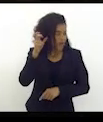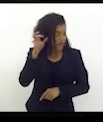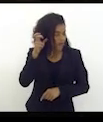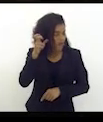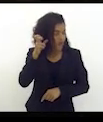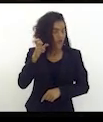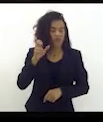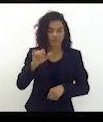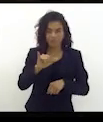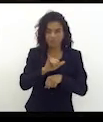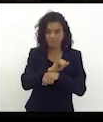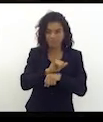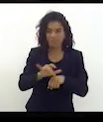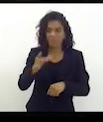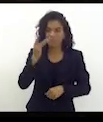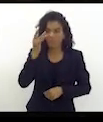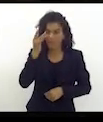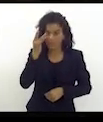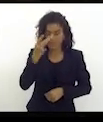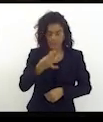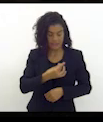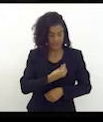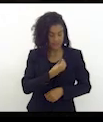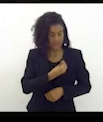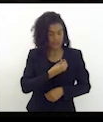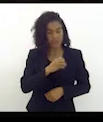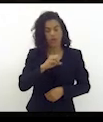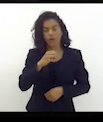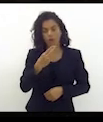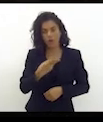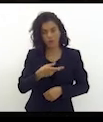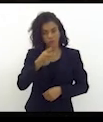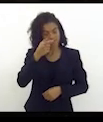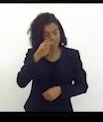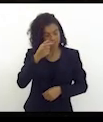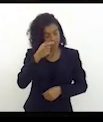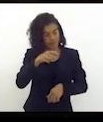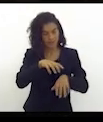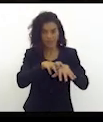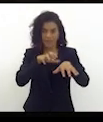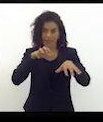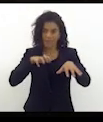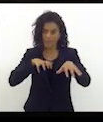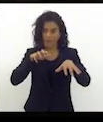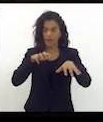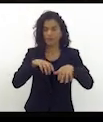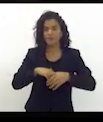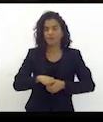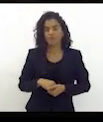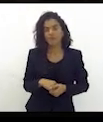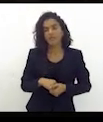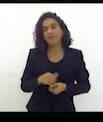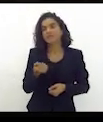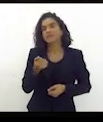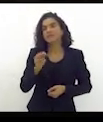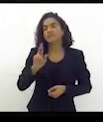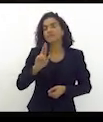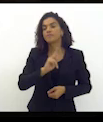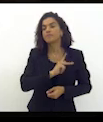presencial e de forma remota senhor presidente